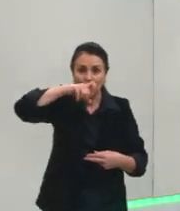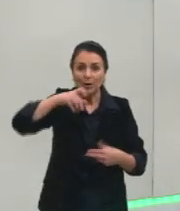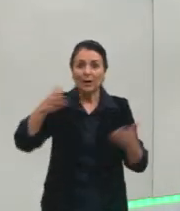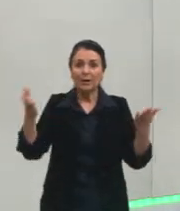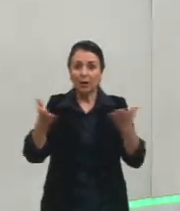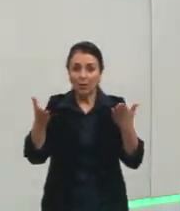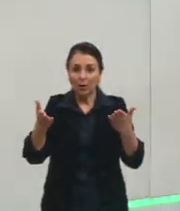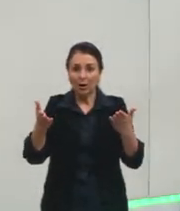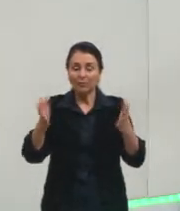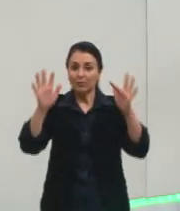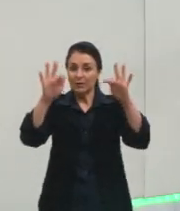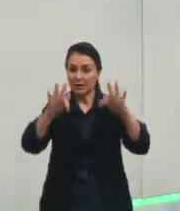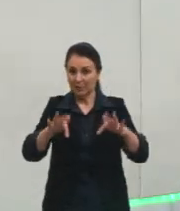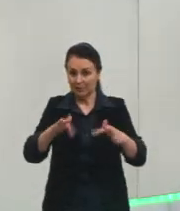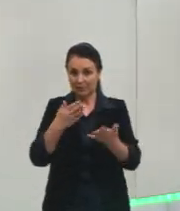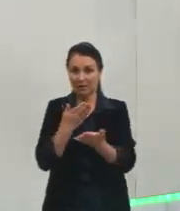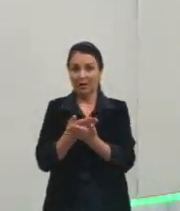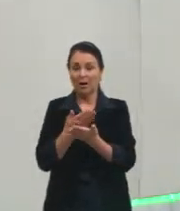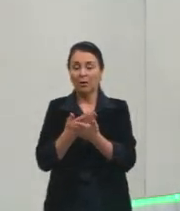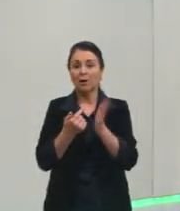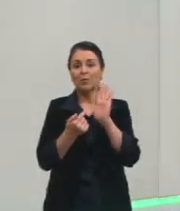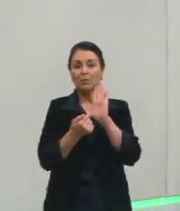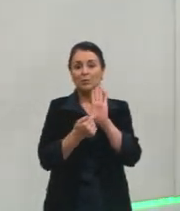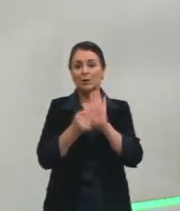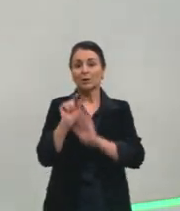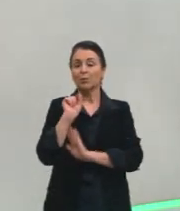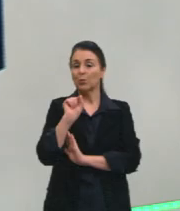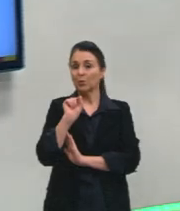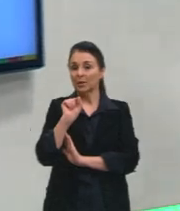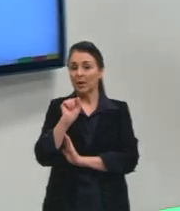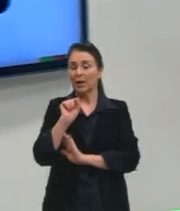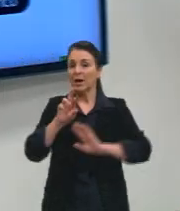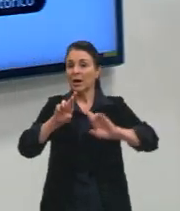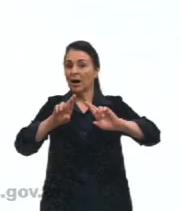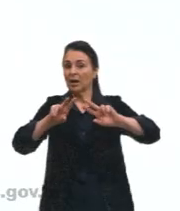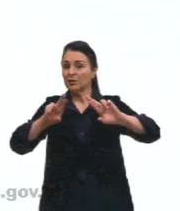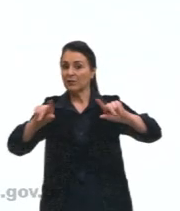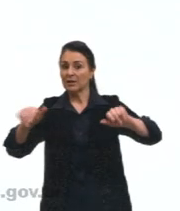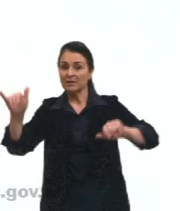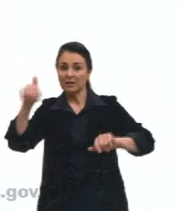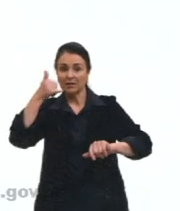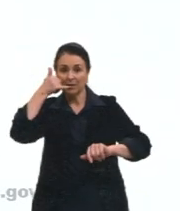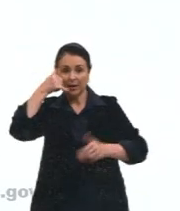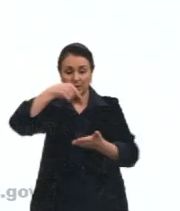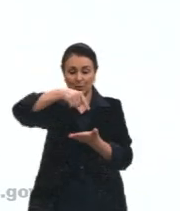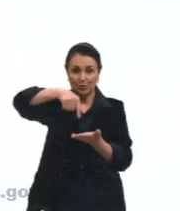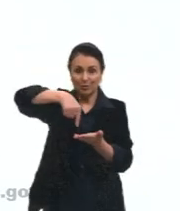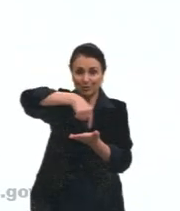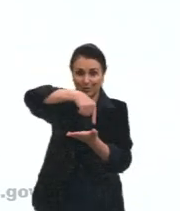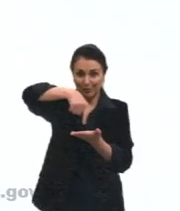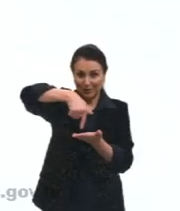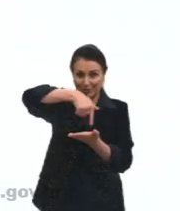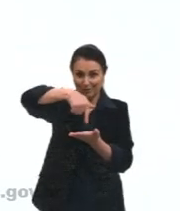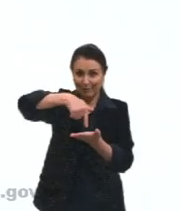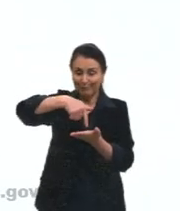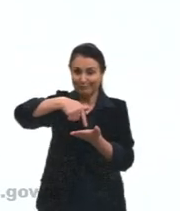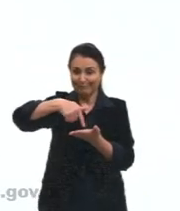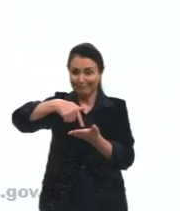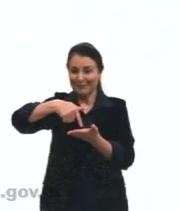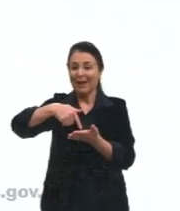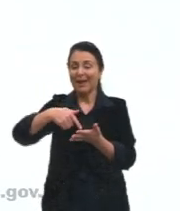encerramentinho, então, da nossa aula, mostrando para vocês, então, a diferença entre o celular e o GPS clássica, tá, gurizada?